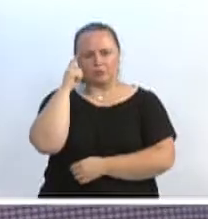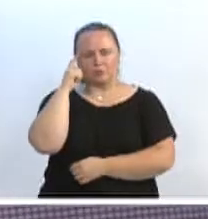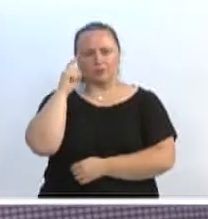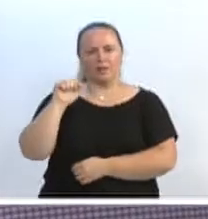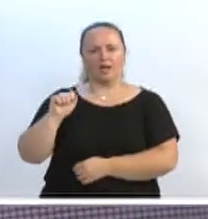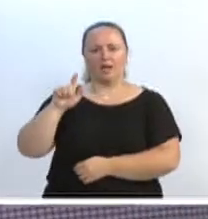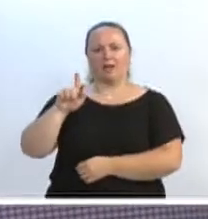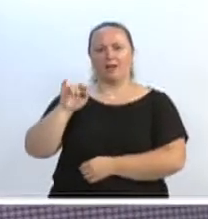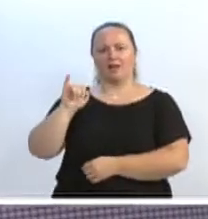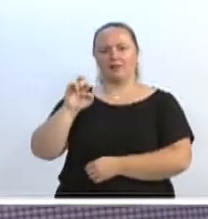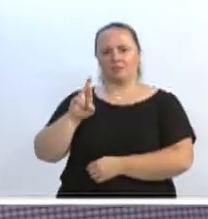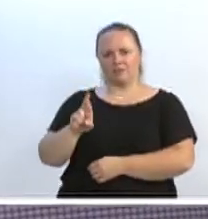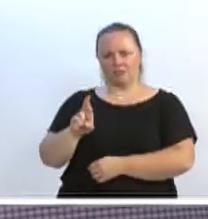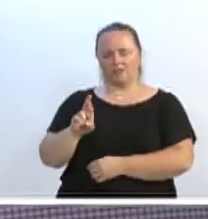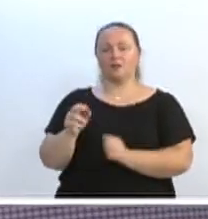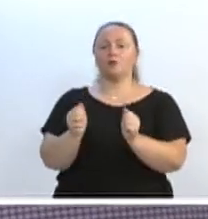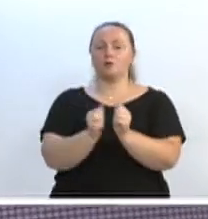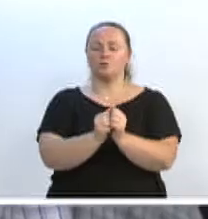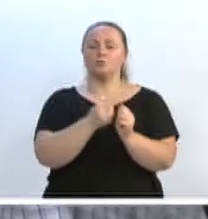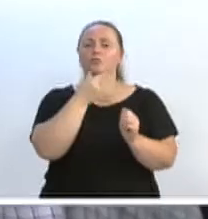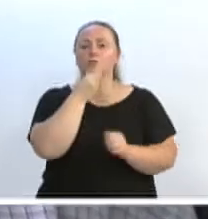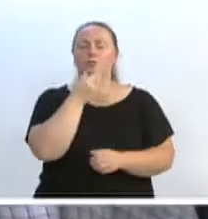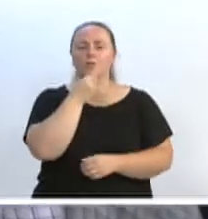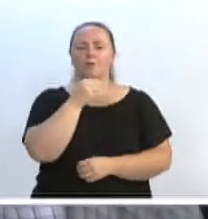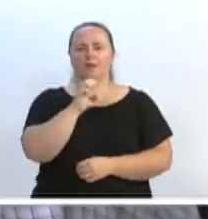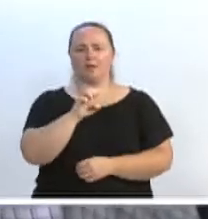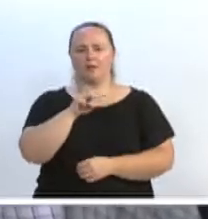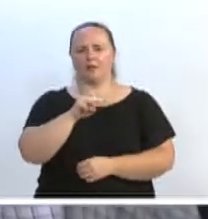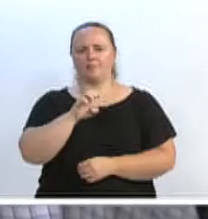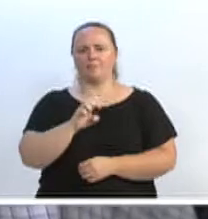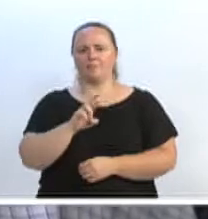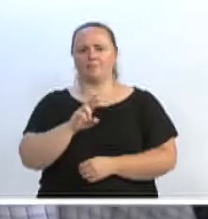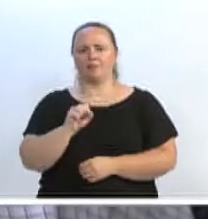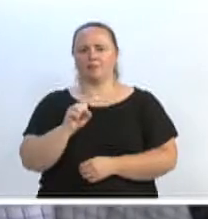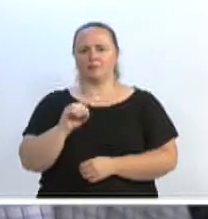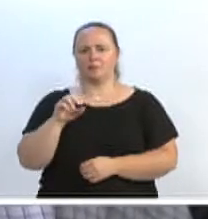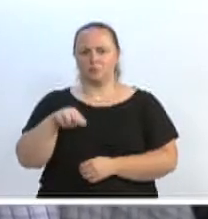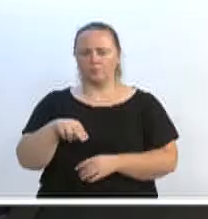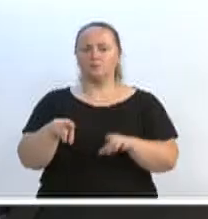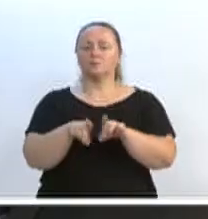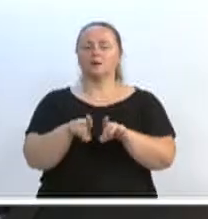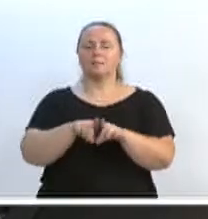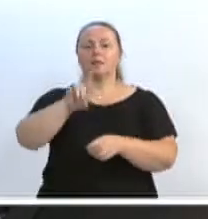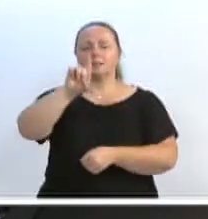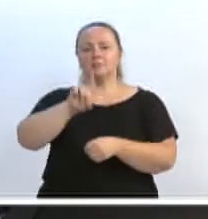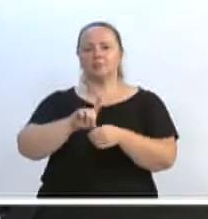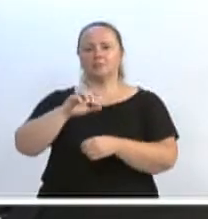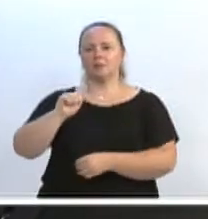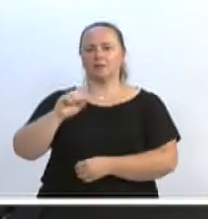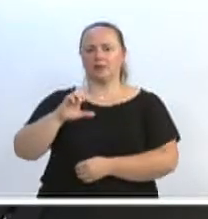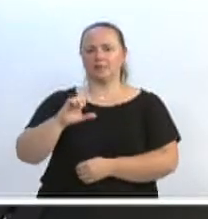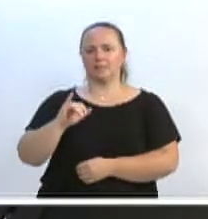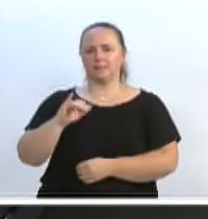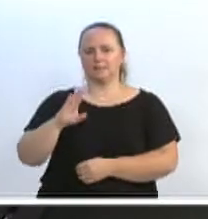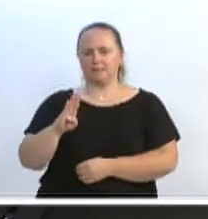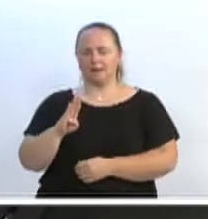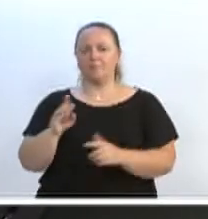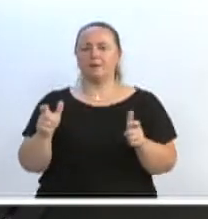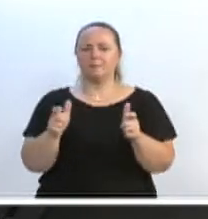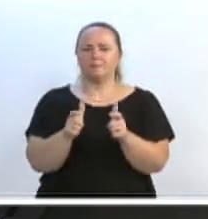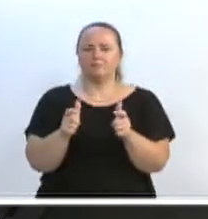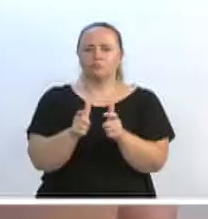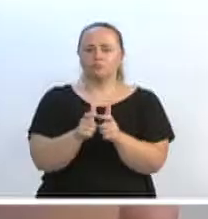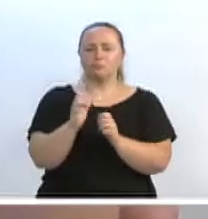com o secretário-executivo Emerson Antunes, com o diretor de micro e pequenas empresas da CIB, Marcos Zata Borges, com